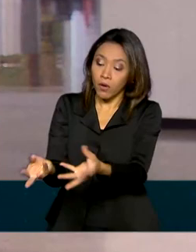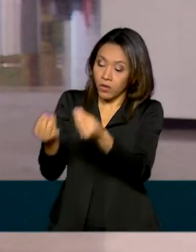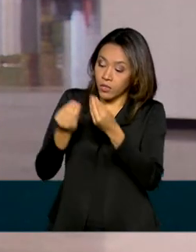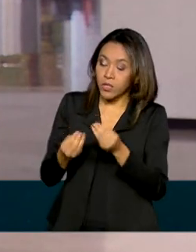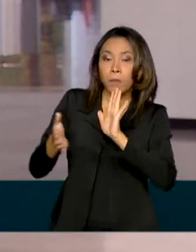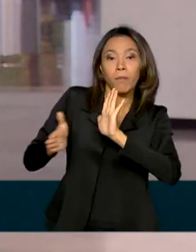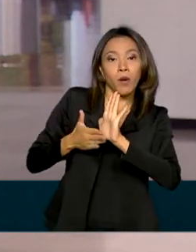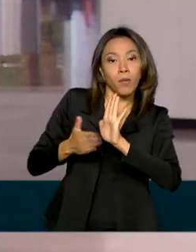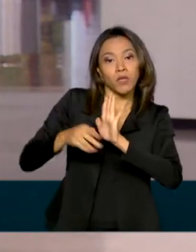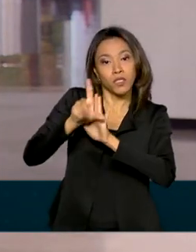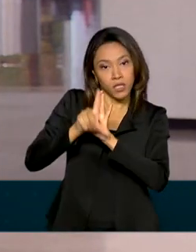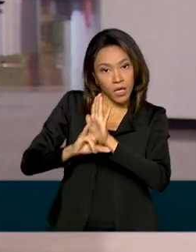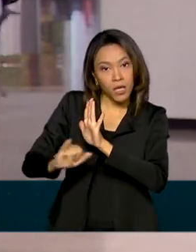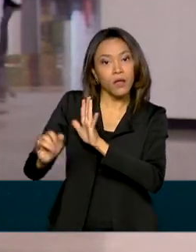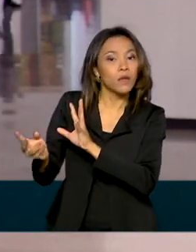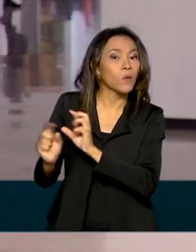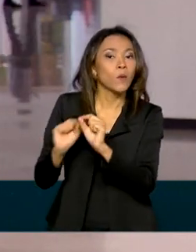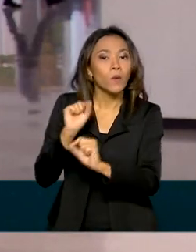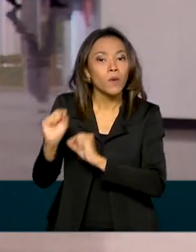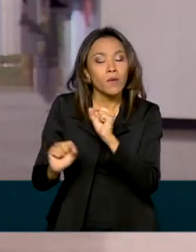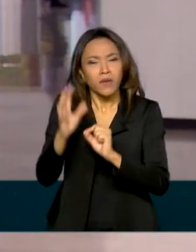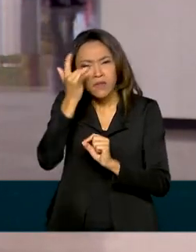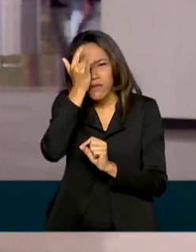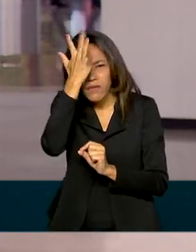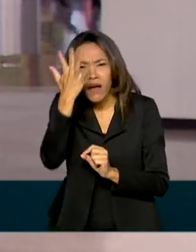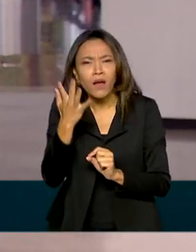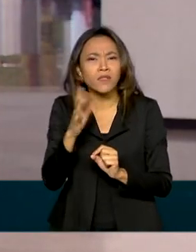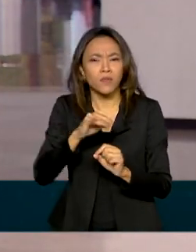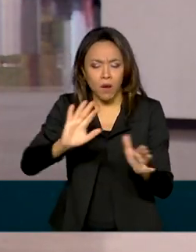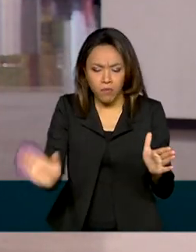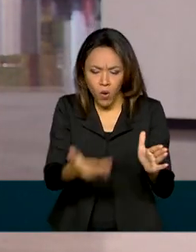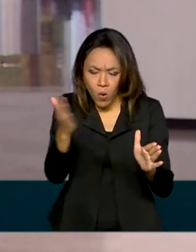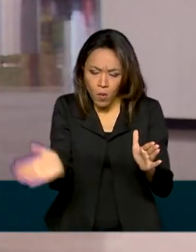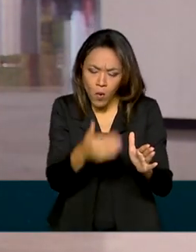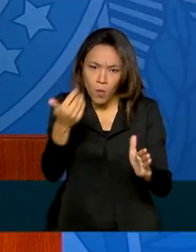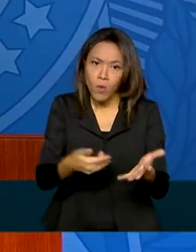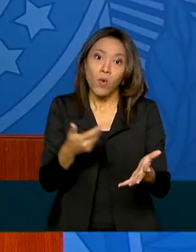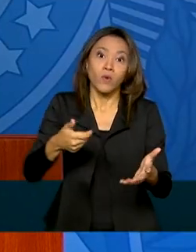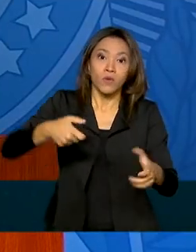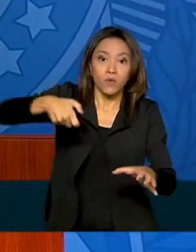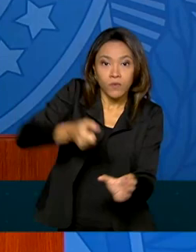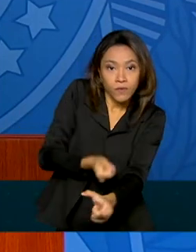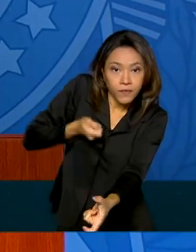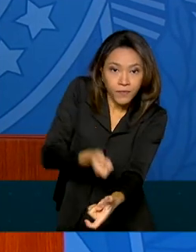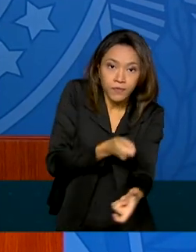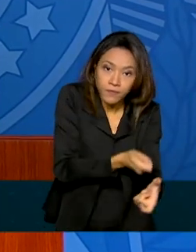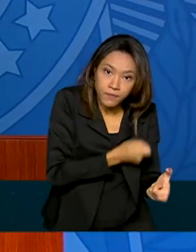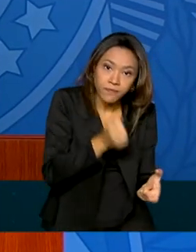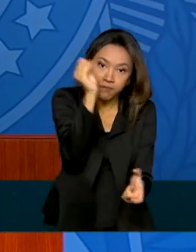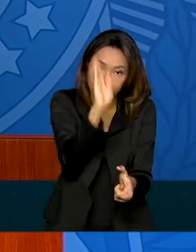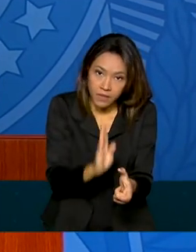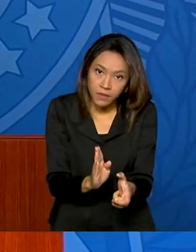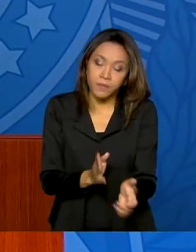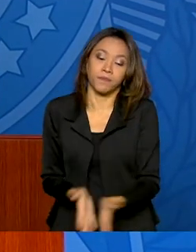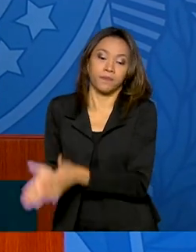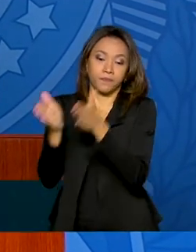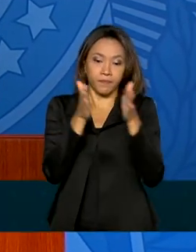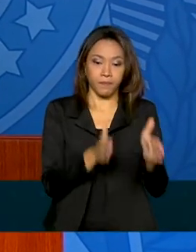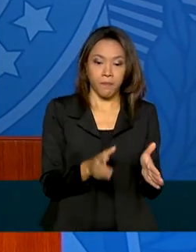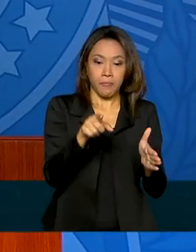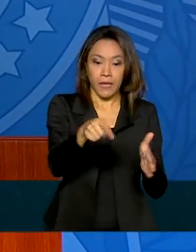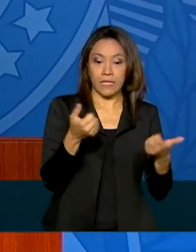legislativas para facilitar a produção de fertilizantes no Brasil. A elaboração desse plano faz parte